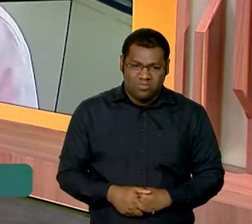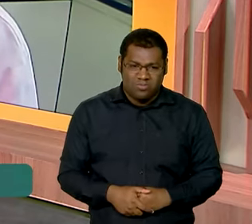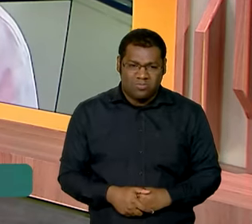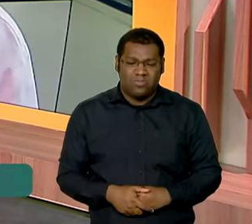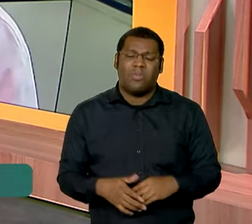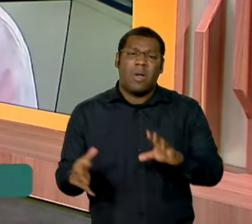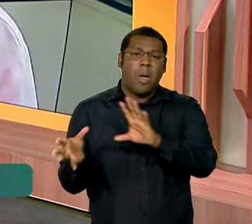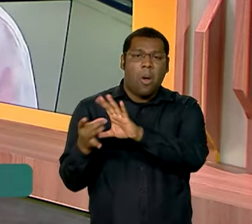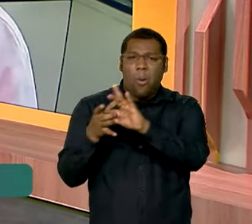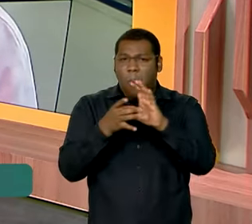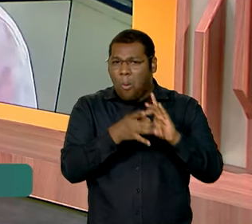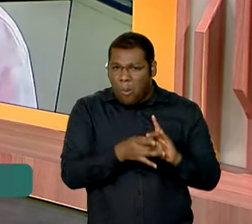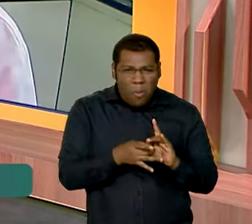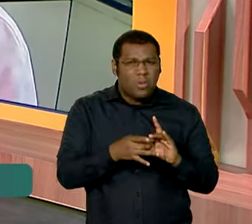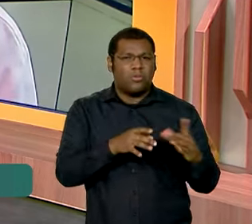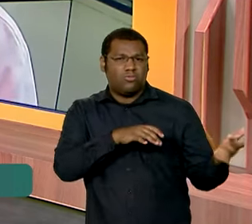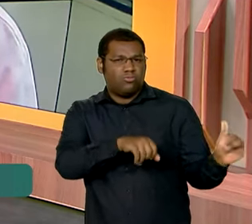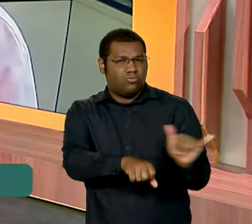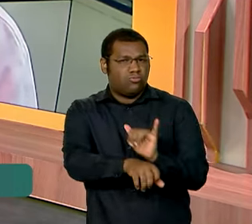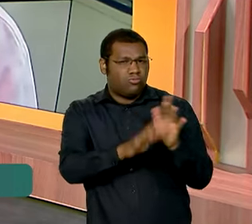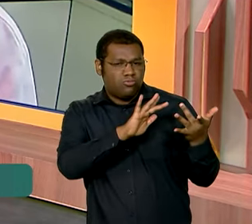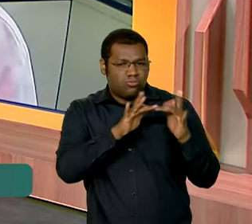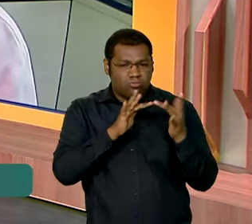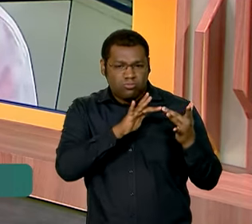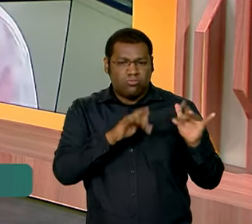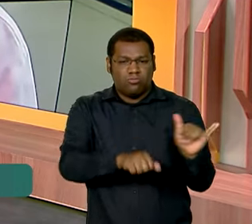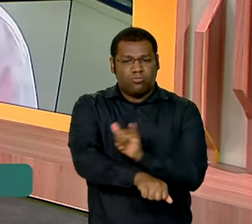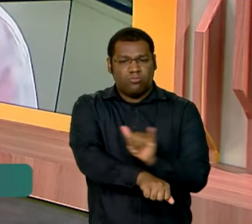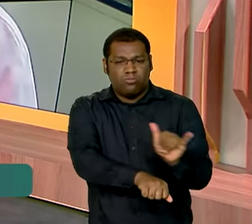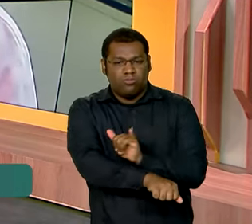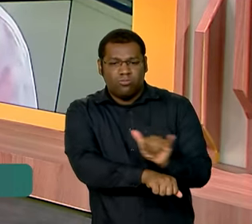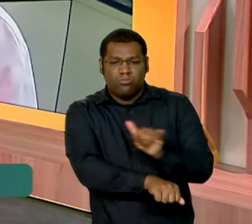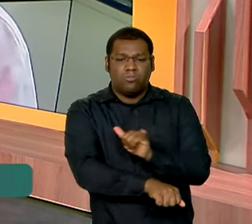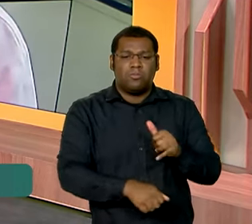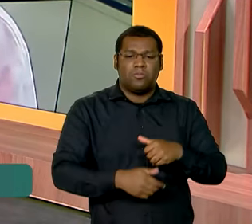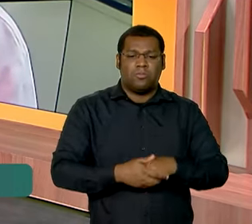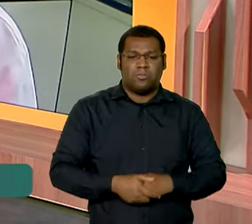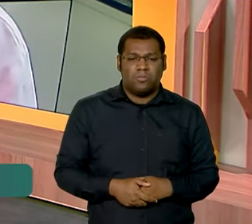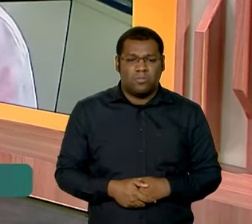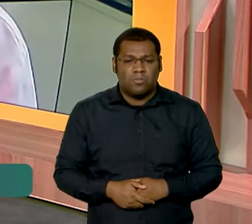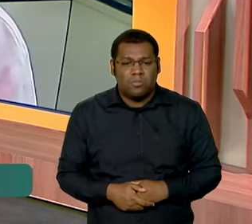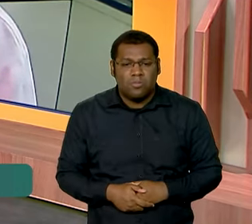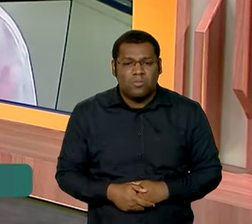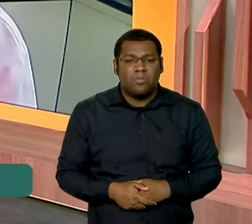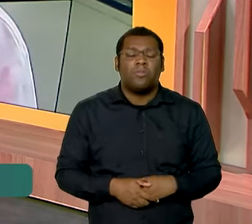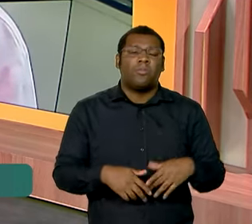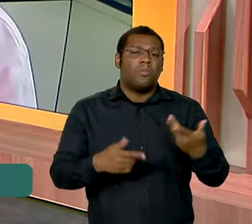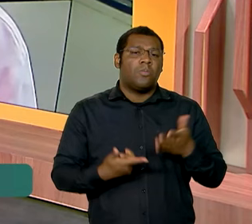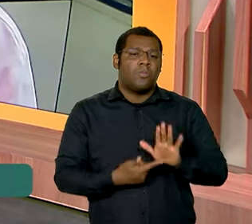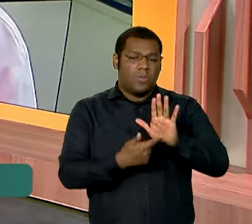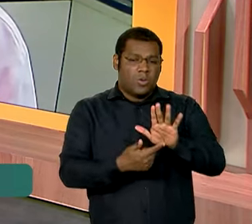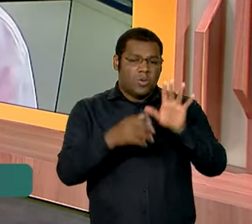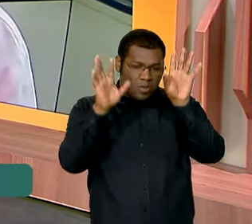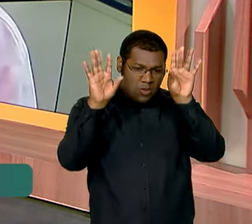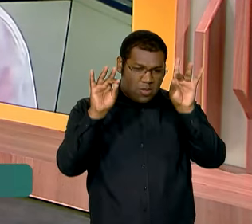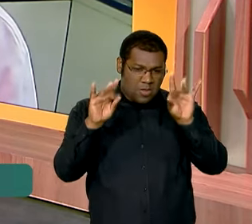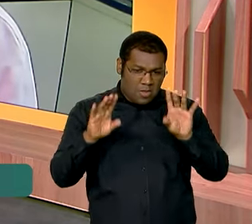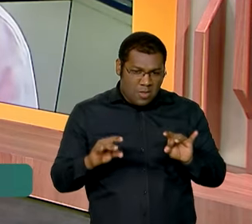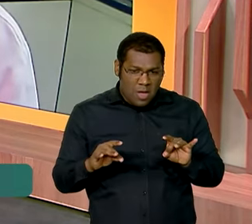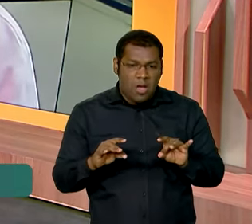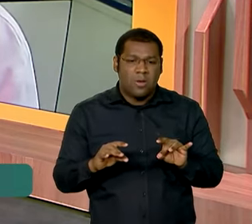integrado de ações, né? Você vê que esse levantamento, ele traça ali os detalhes das diferentes